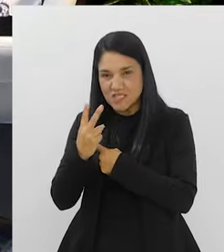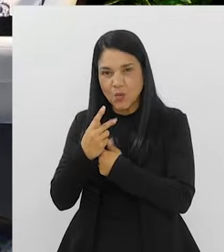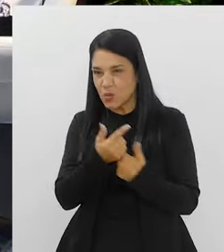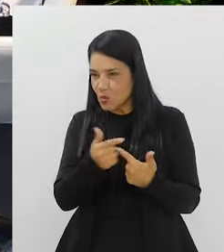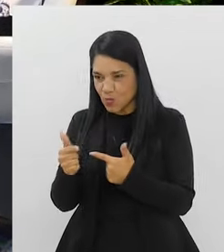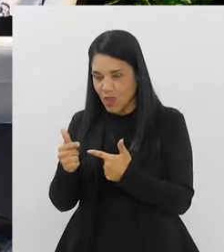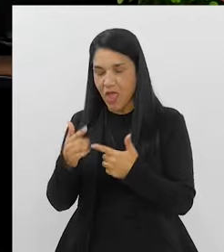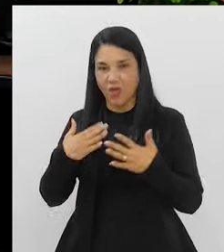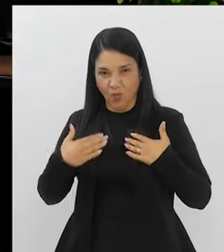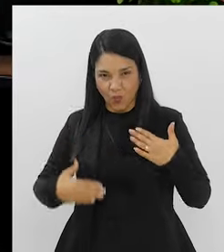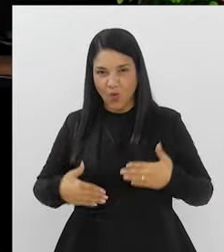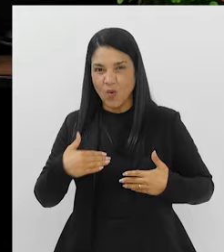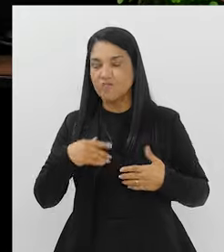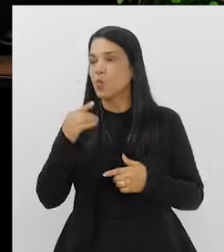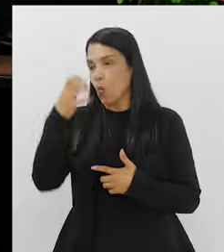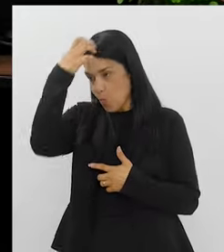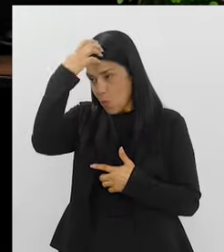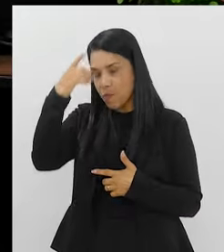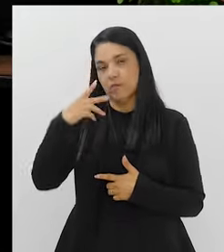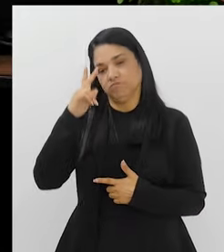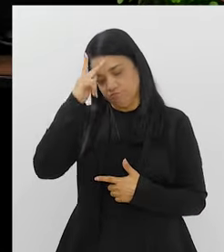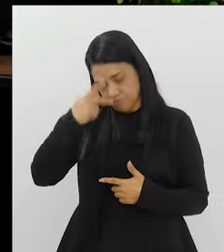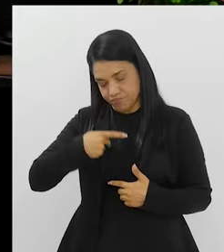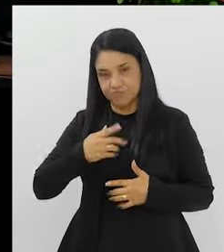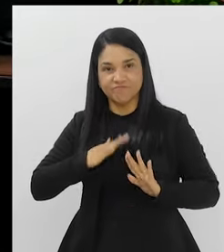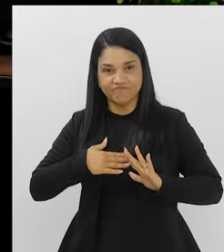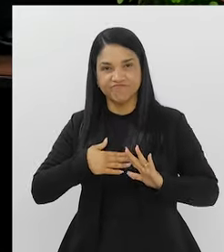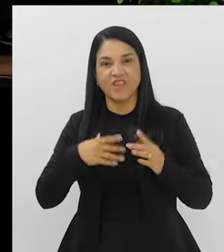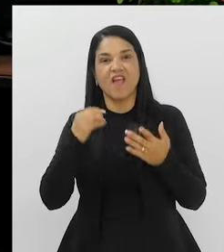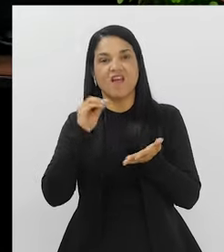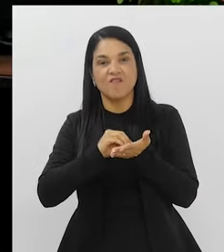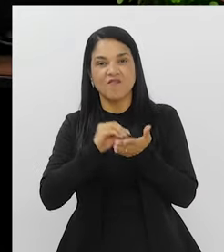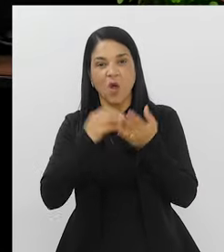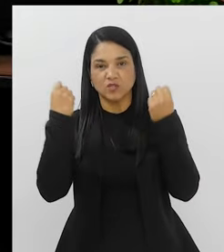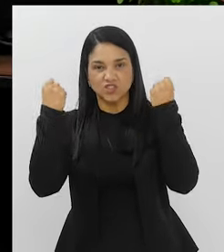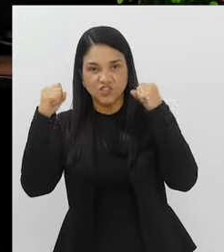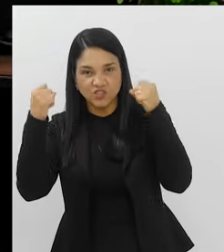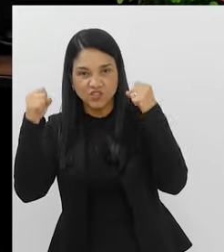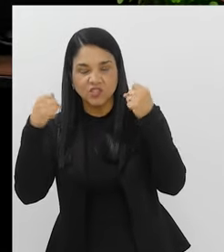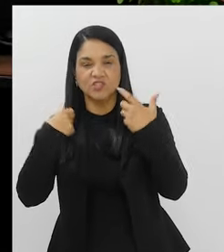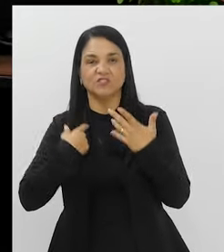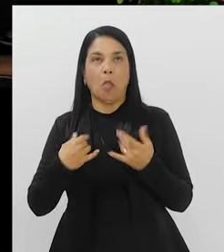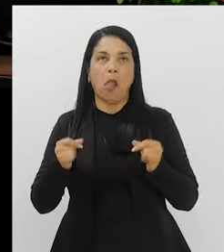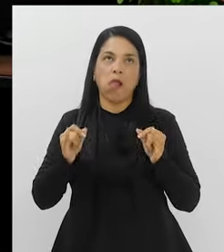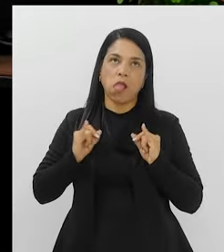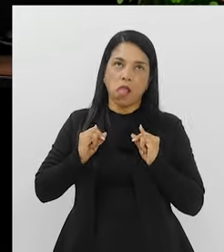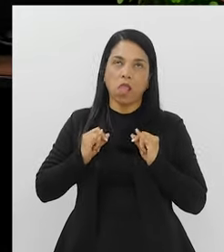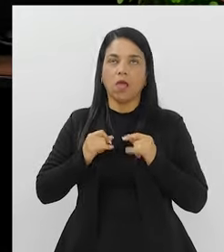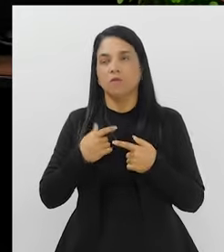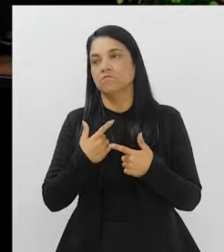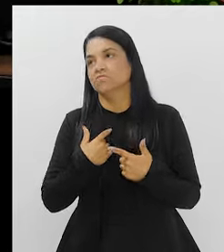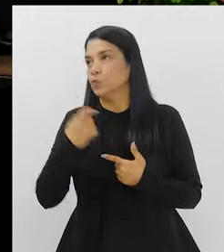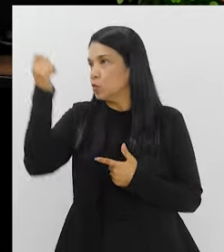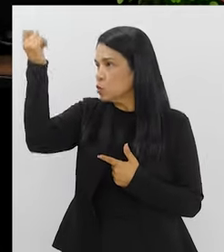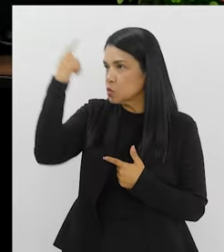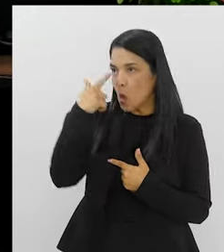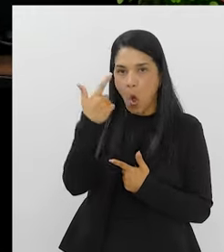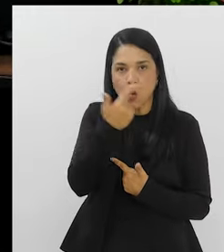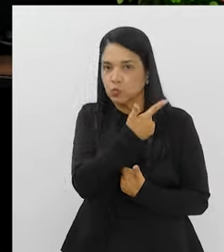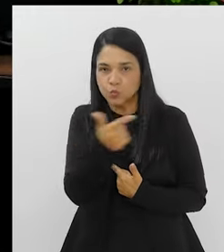tá? É um sedentarismo, não faz exercício, passa muito tempo sem exposição solar,